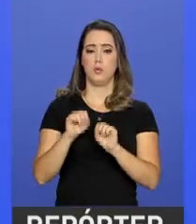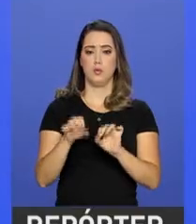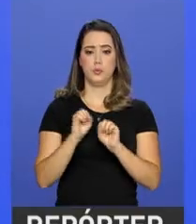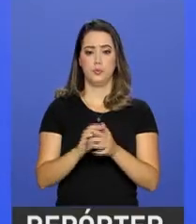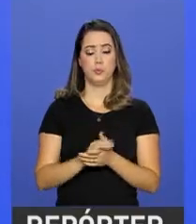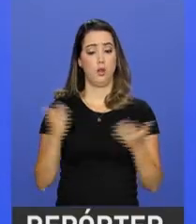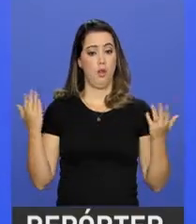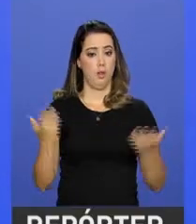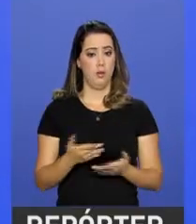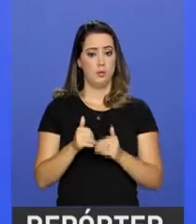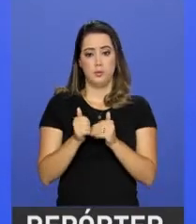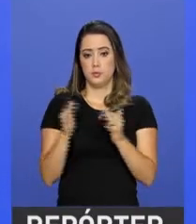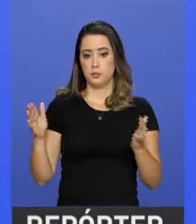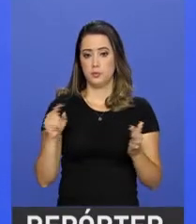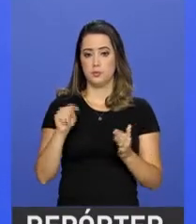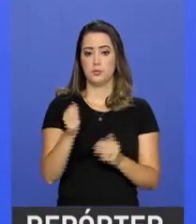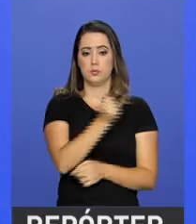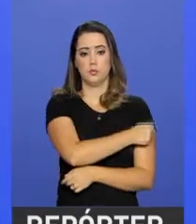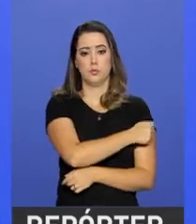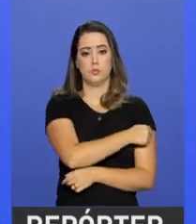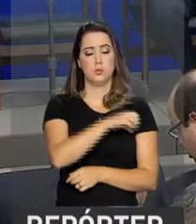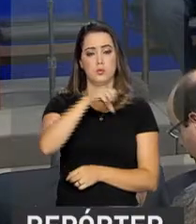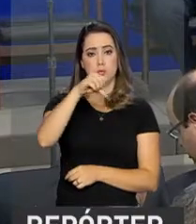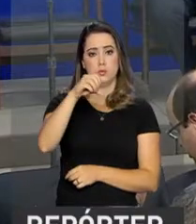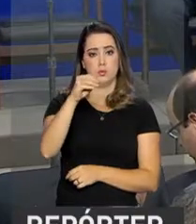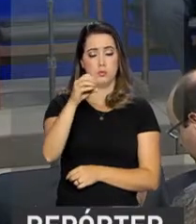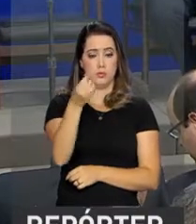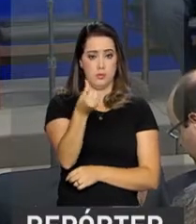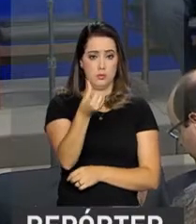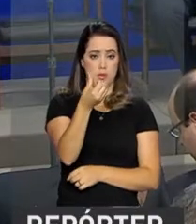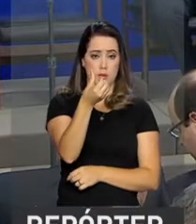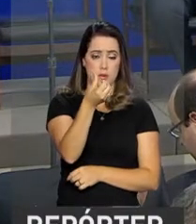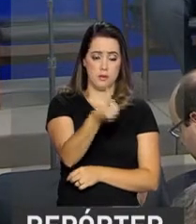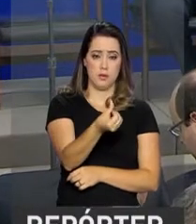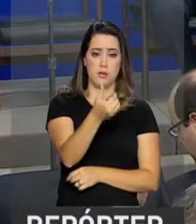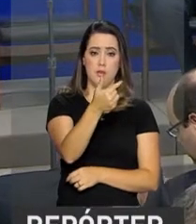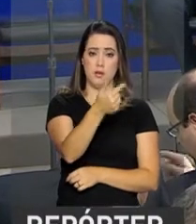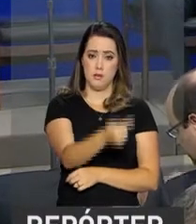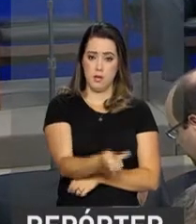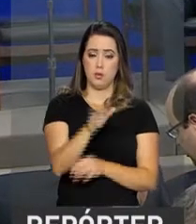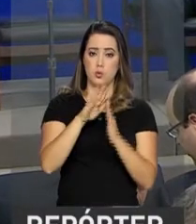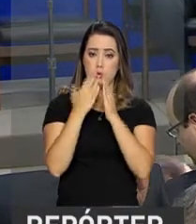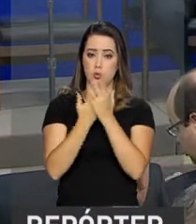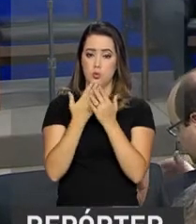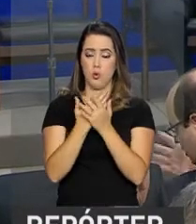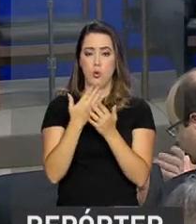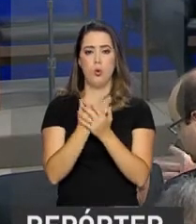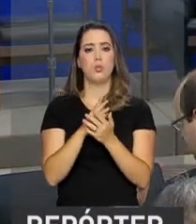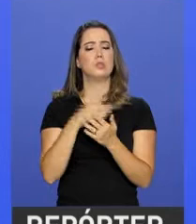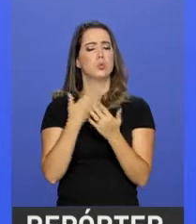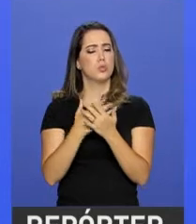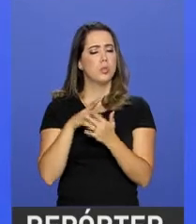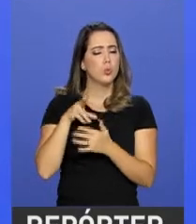Agora, com ampliação, alunos de 967 escolas terão atividades durante todo o